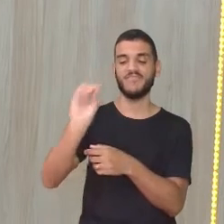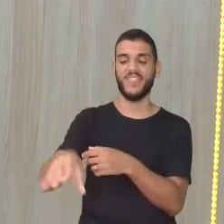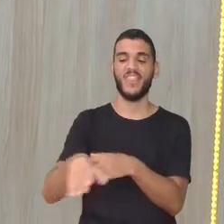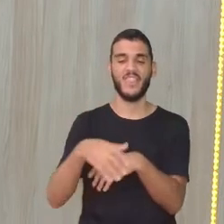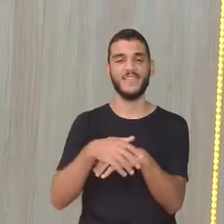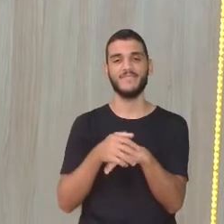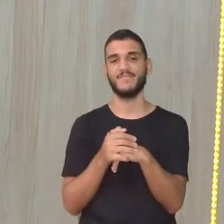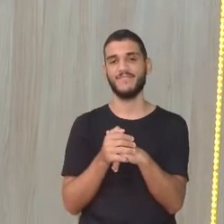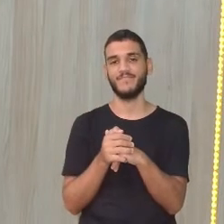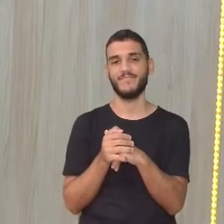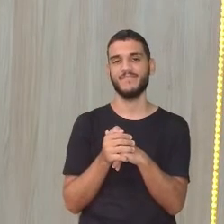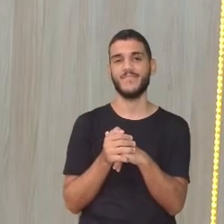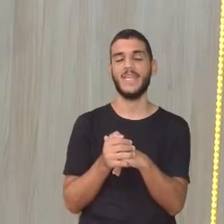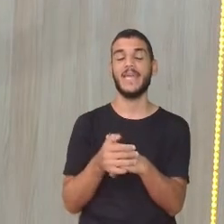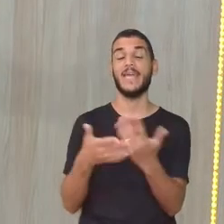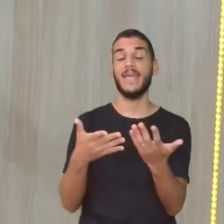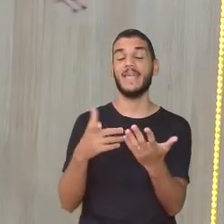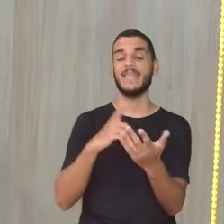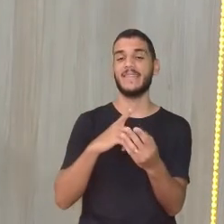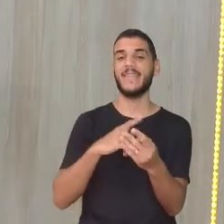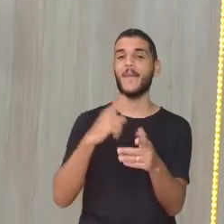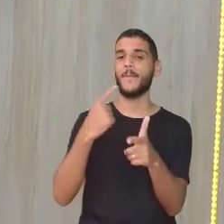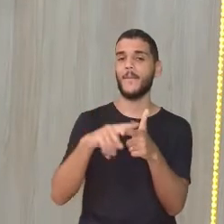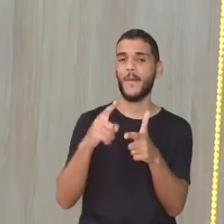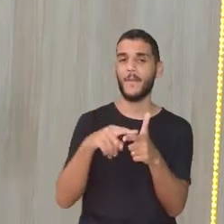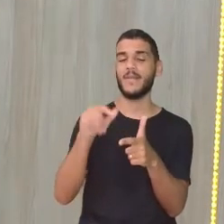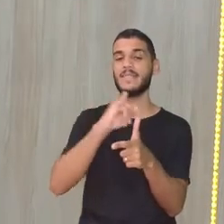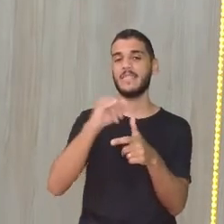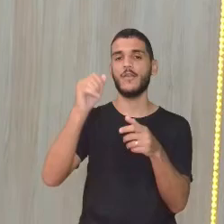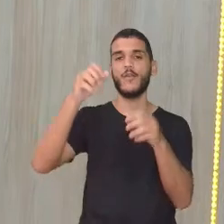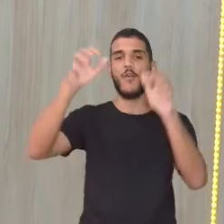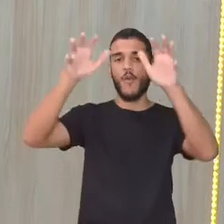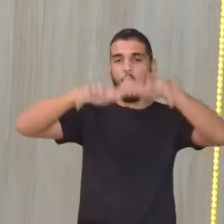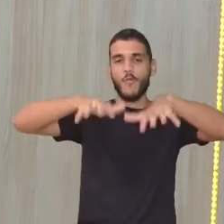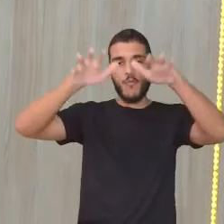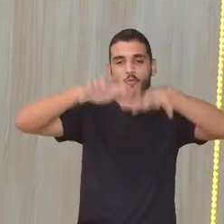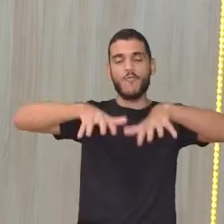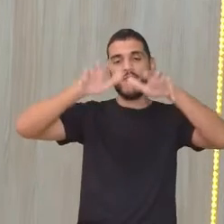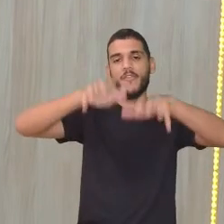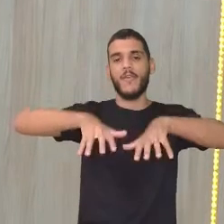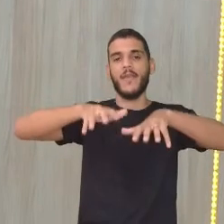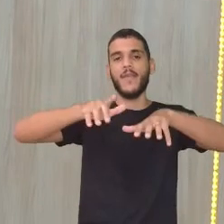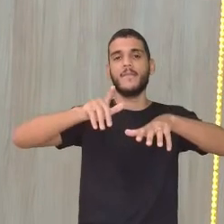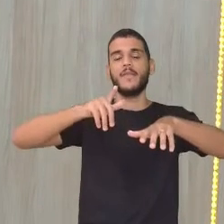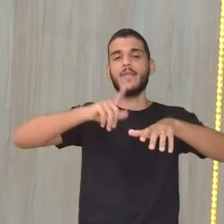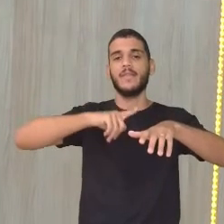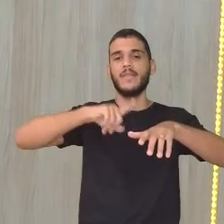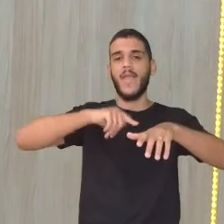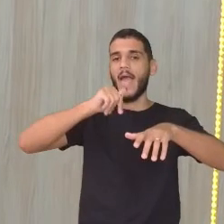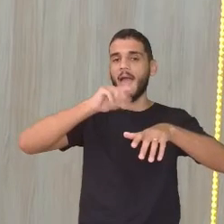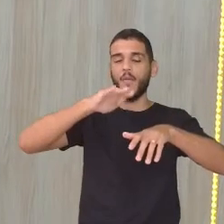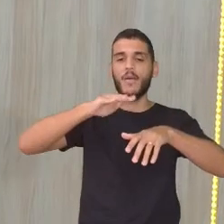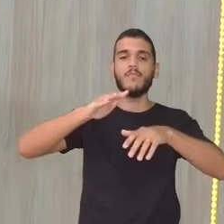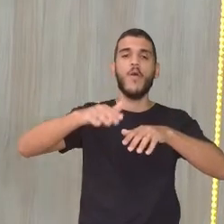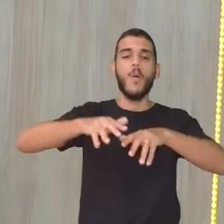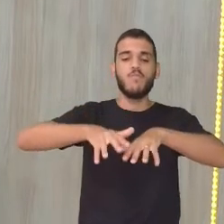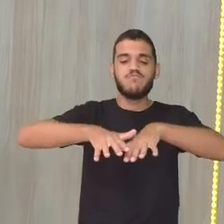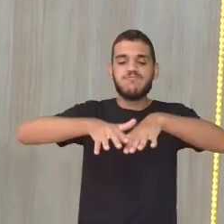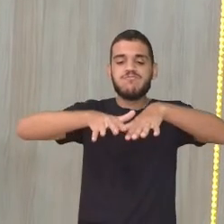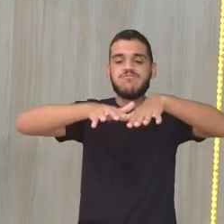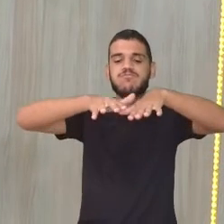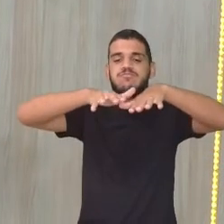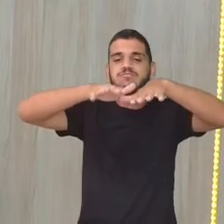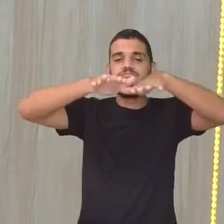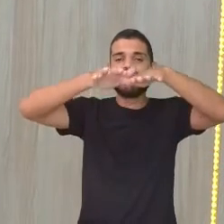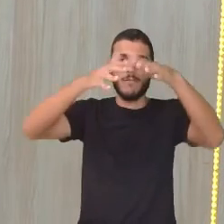entra lá na drenagem urbana. E aí, ó, sobe tudo. O rio, gente, Recife é cortado por canais,